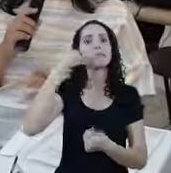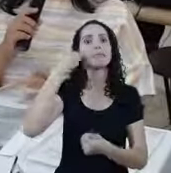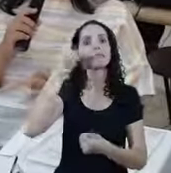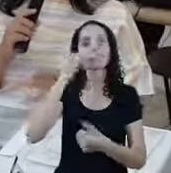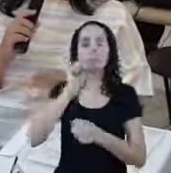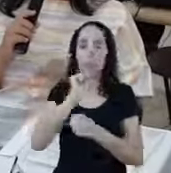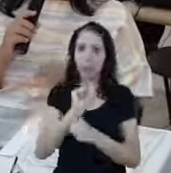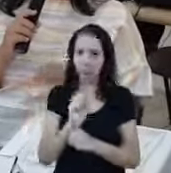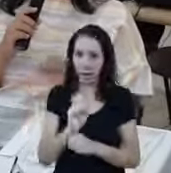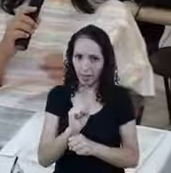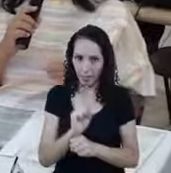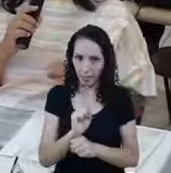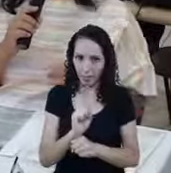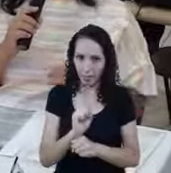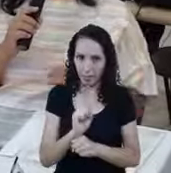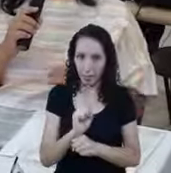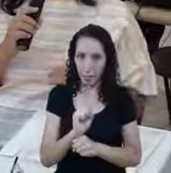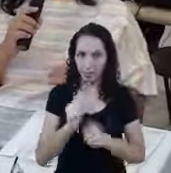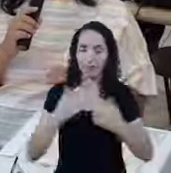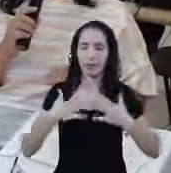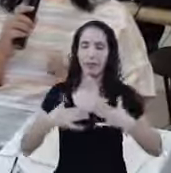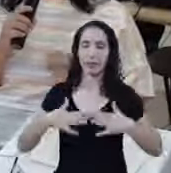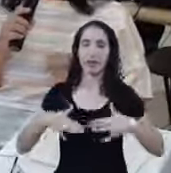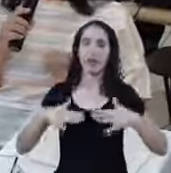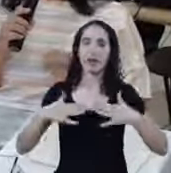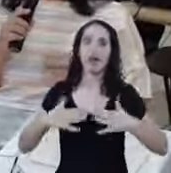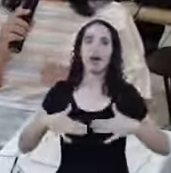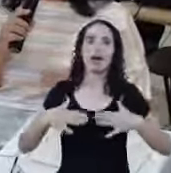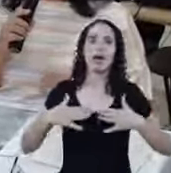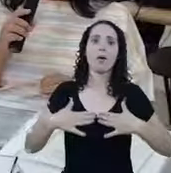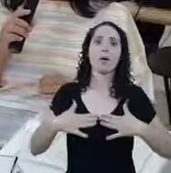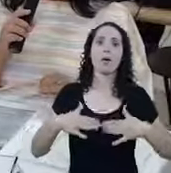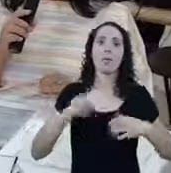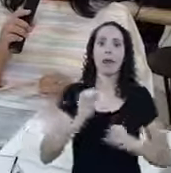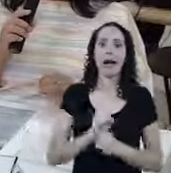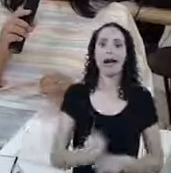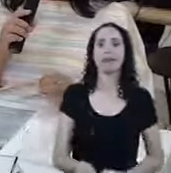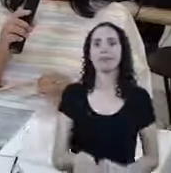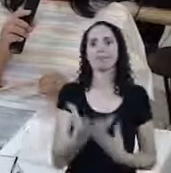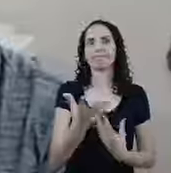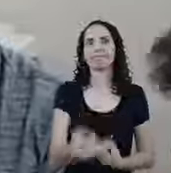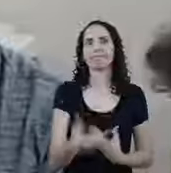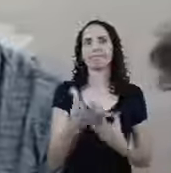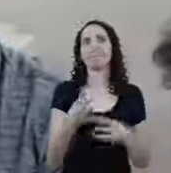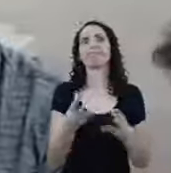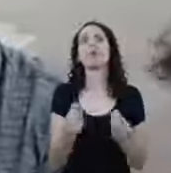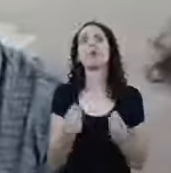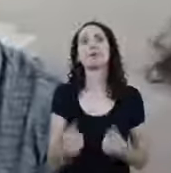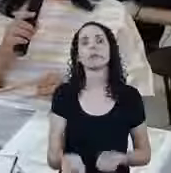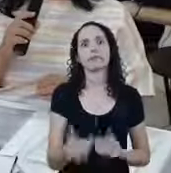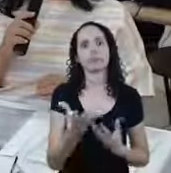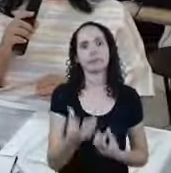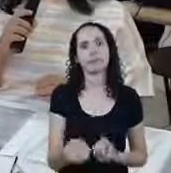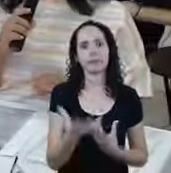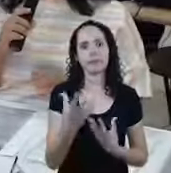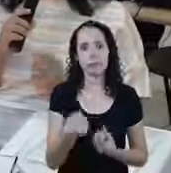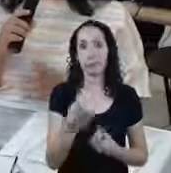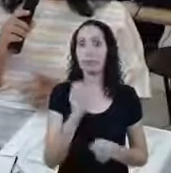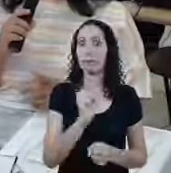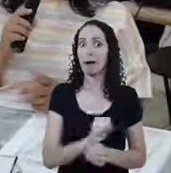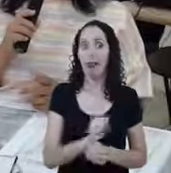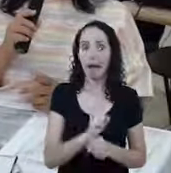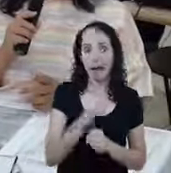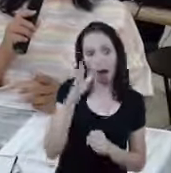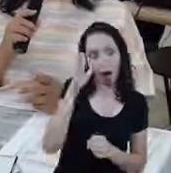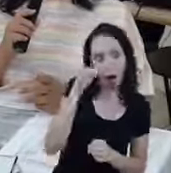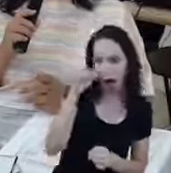Com a infodemia Que é o excesso De informação Ótima colocação Excesso de informação Como o